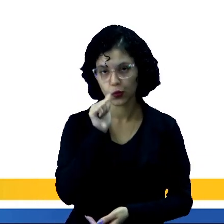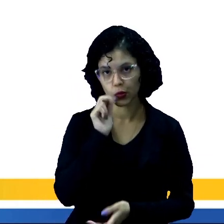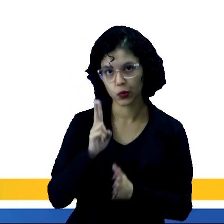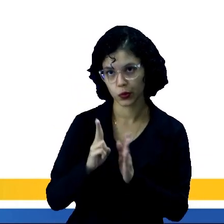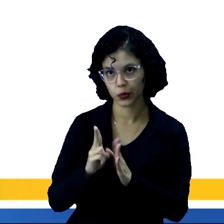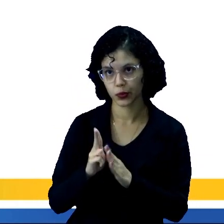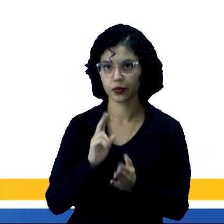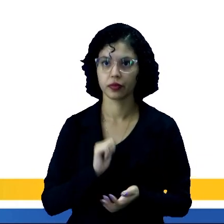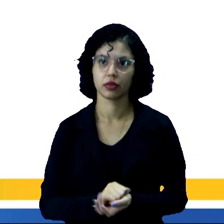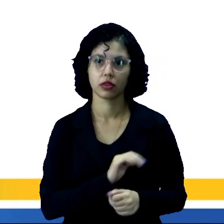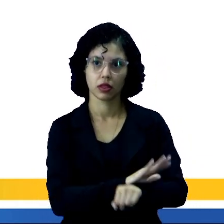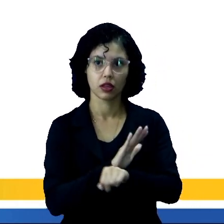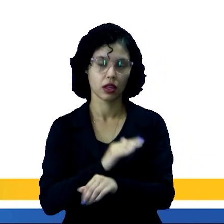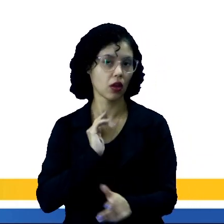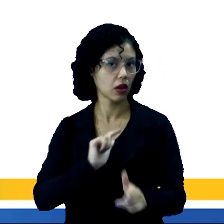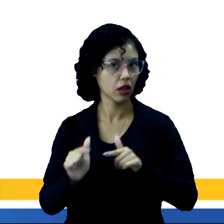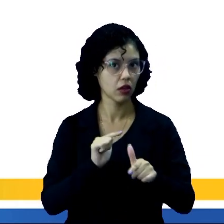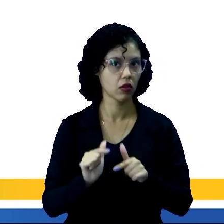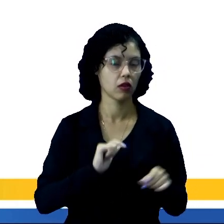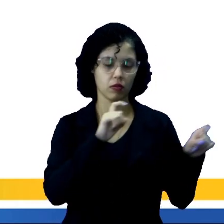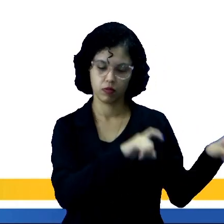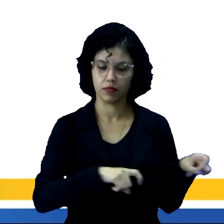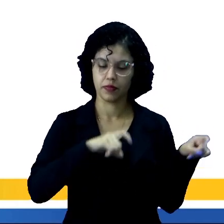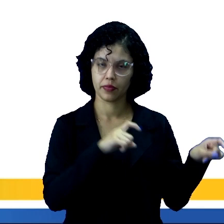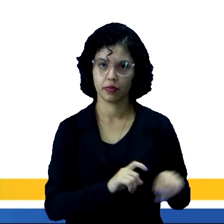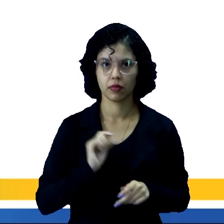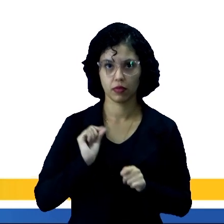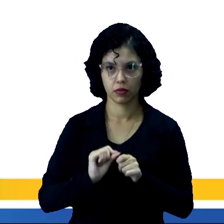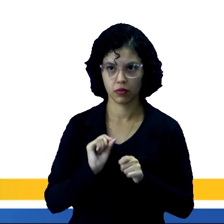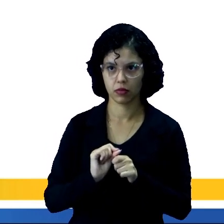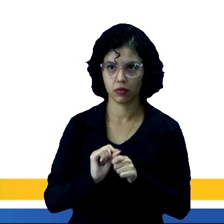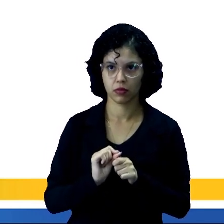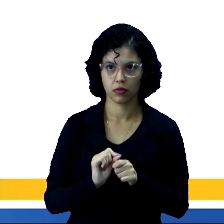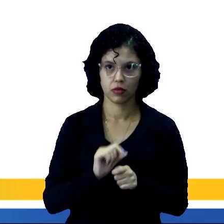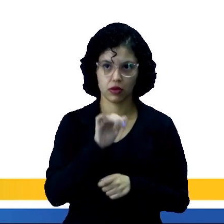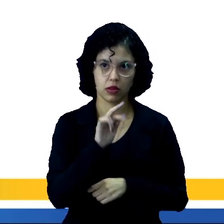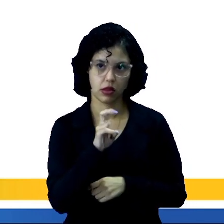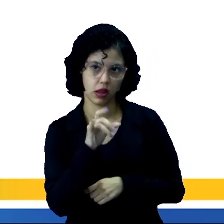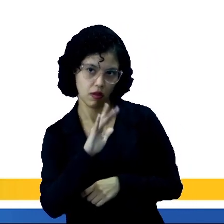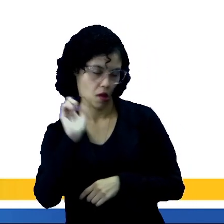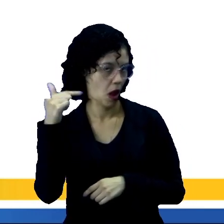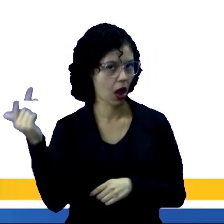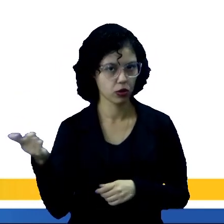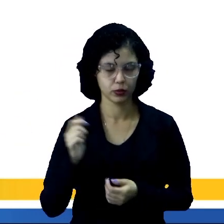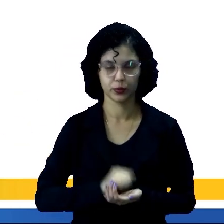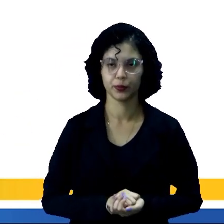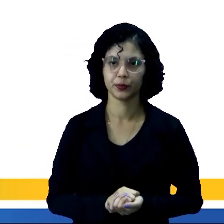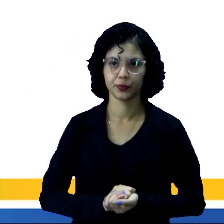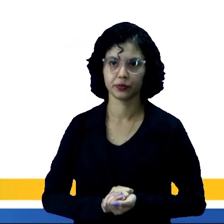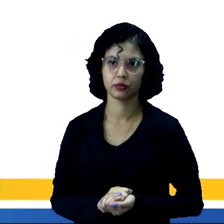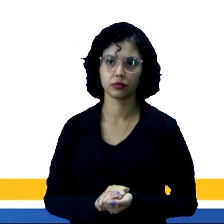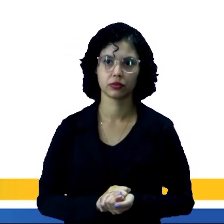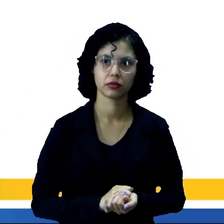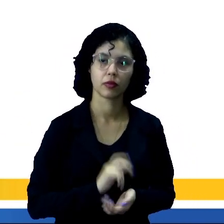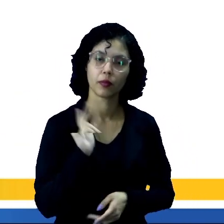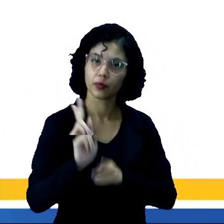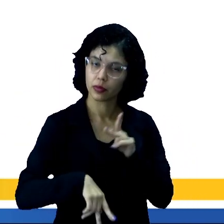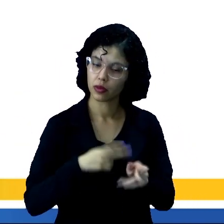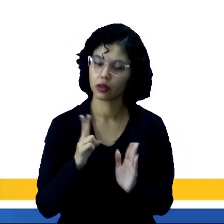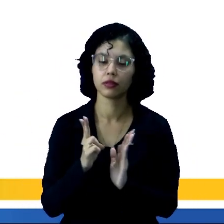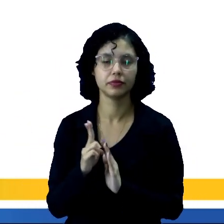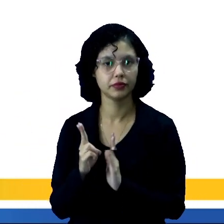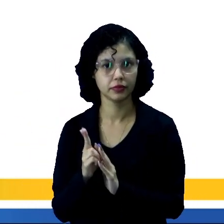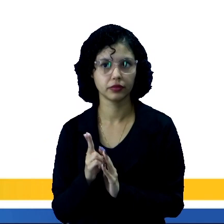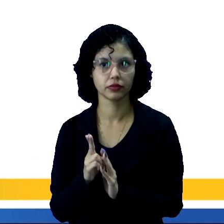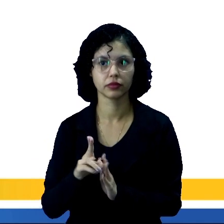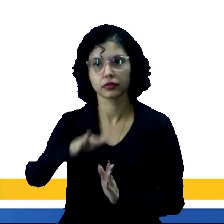contribuíam no trabalho agrícola e na fabricação de cerâmicas e outros artefatos. Os povos indígenas